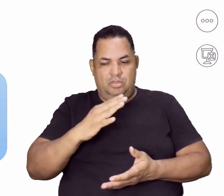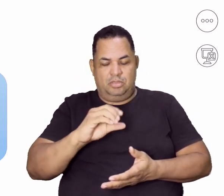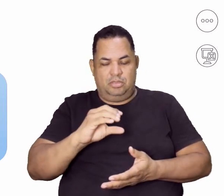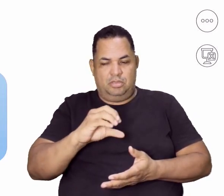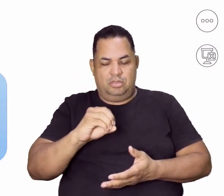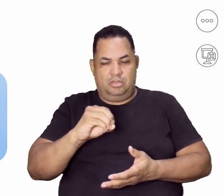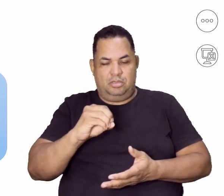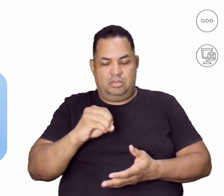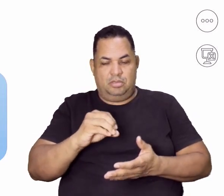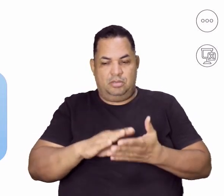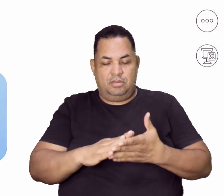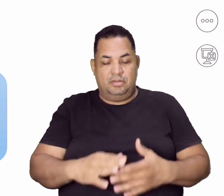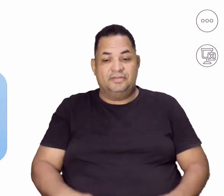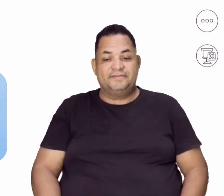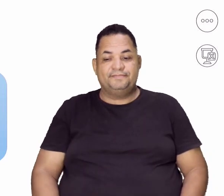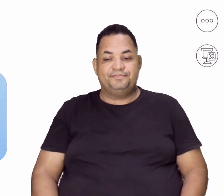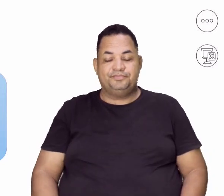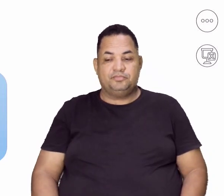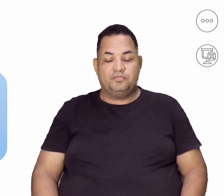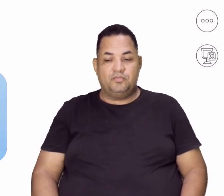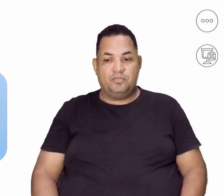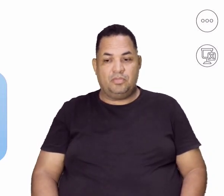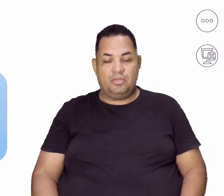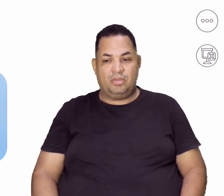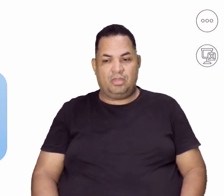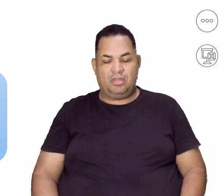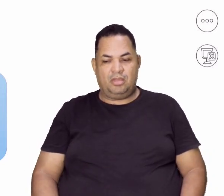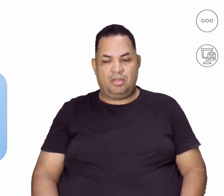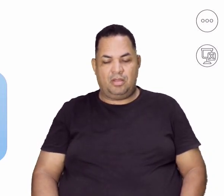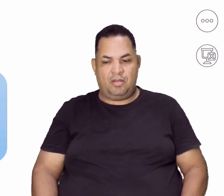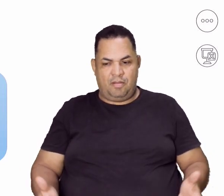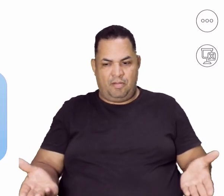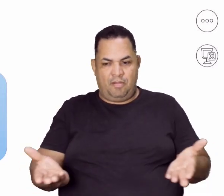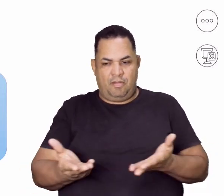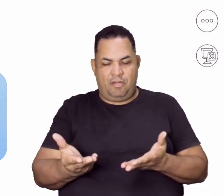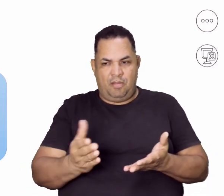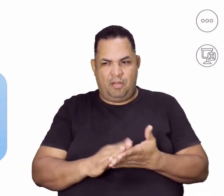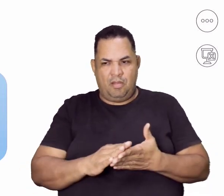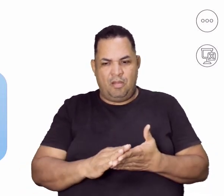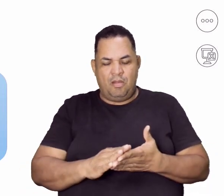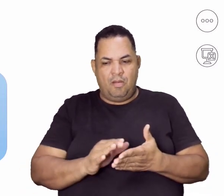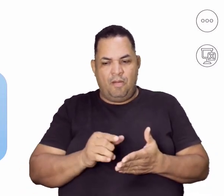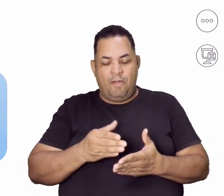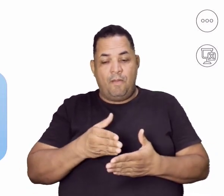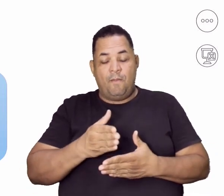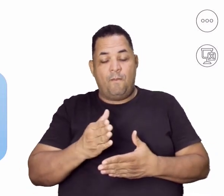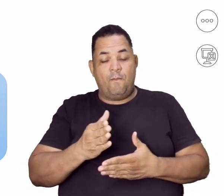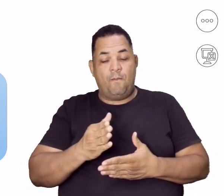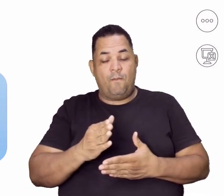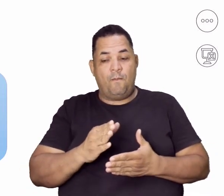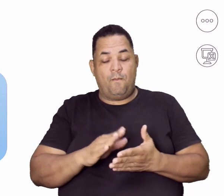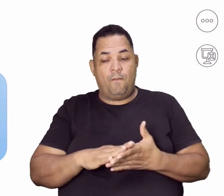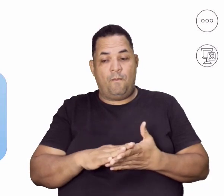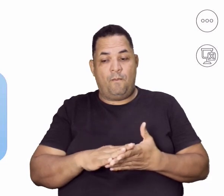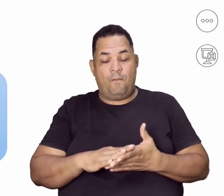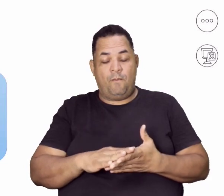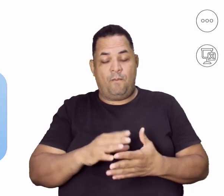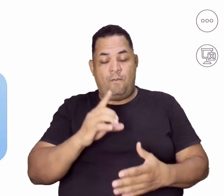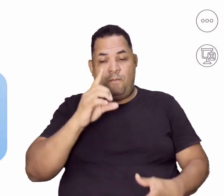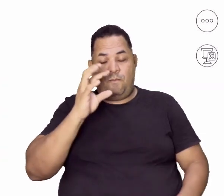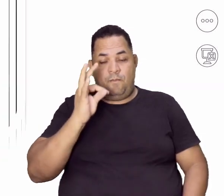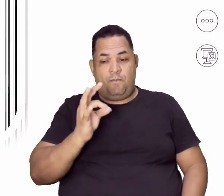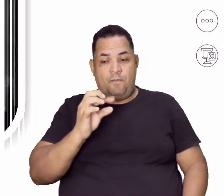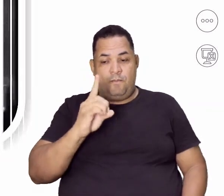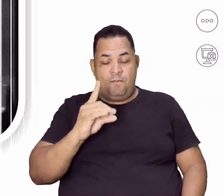Muito bem. Agora a gente entra num outro campo, num outro ponto desses TDCs, que é